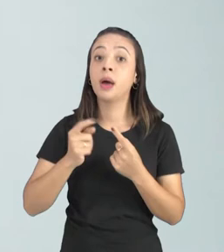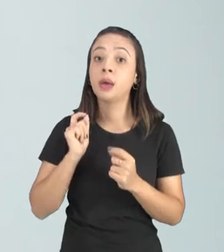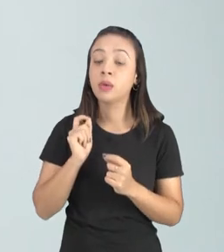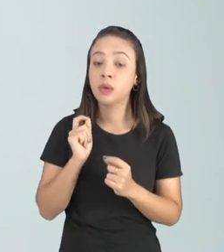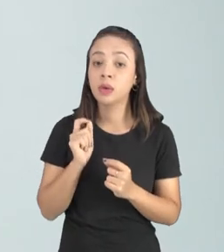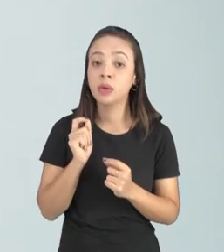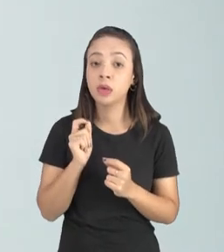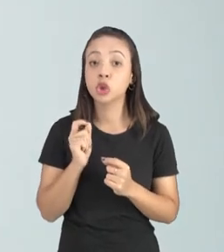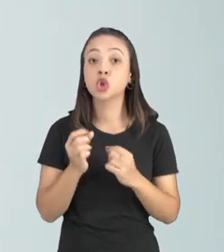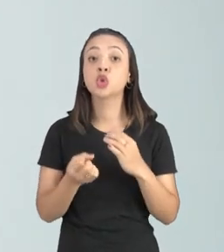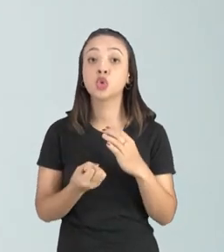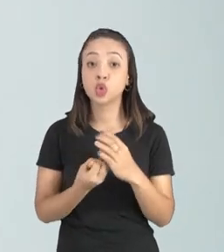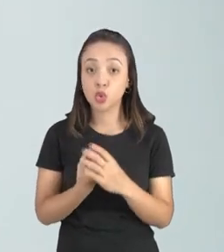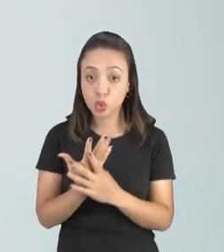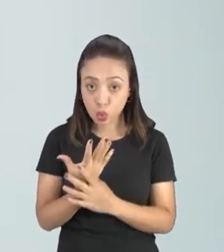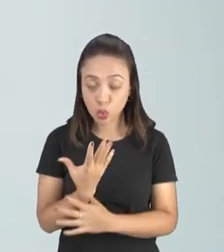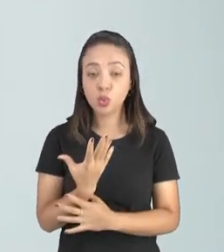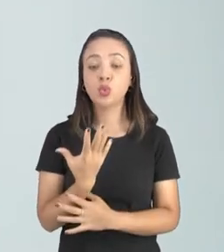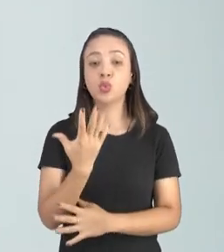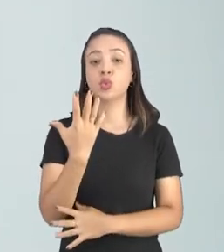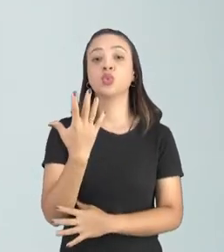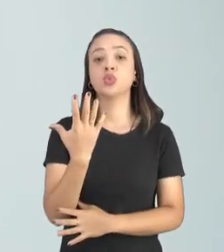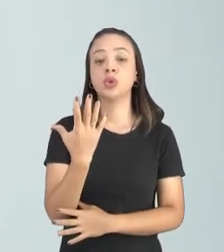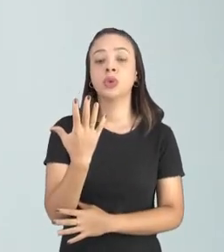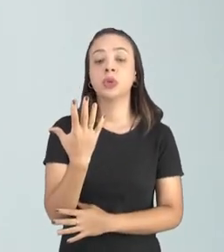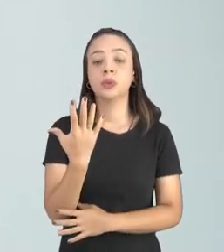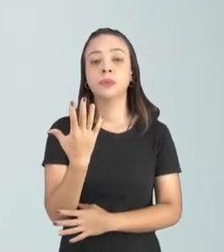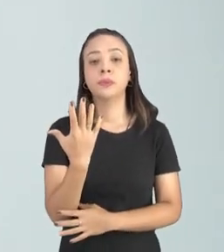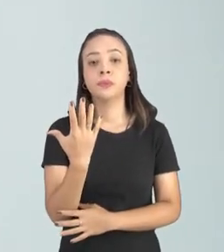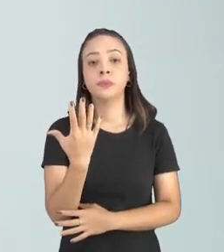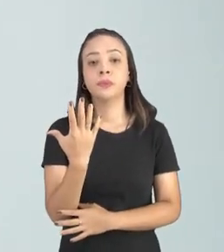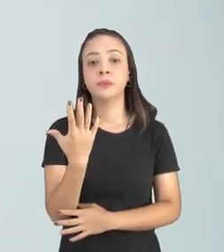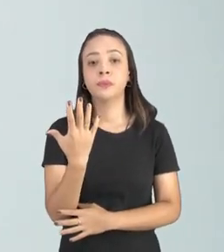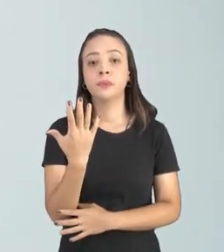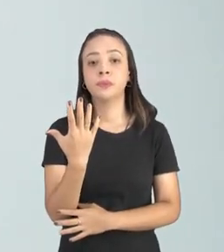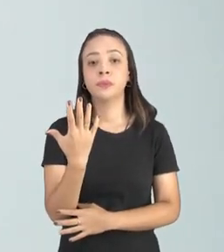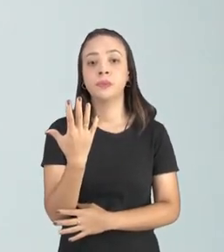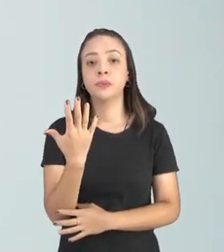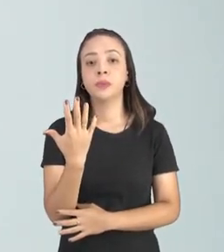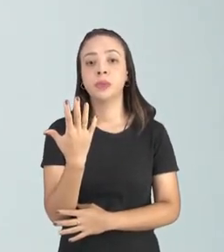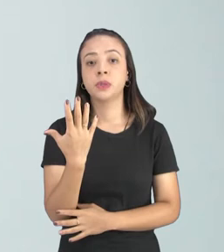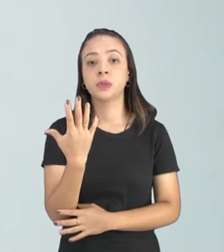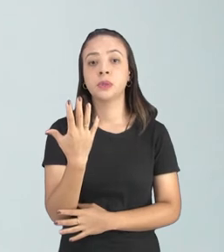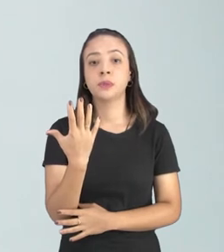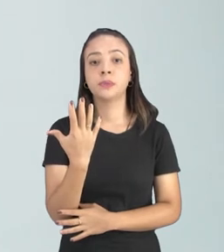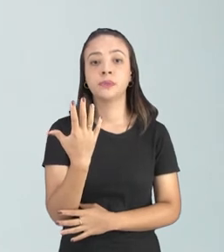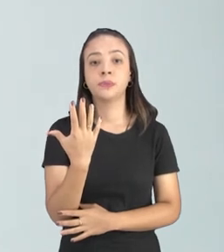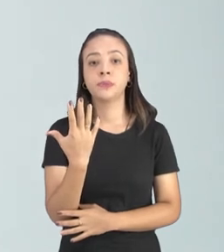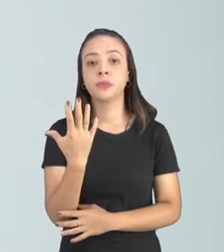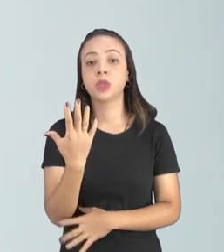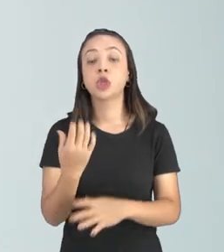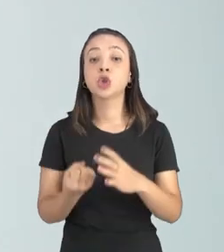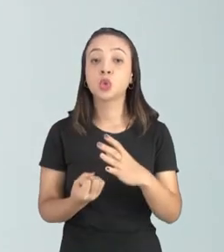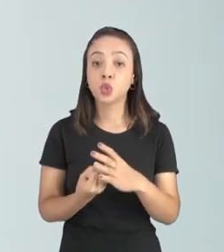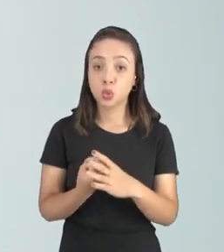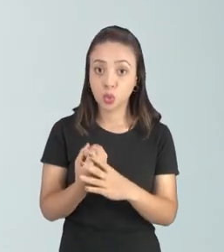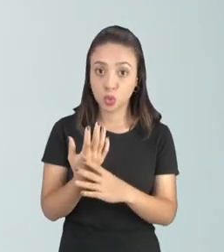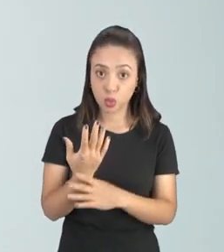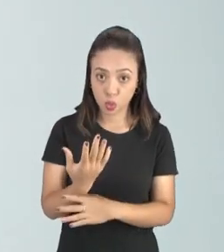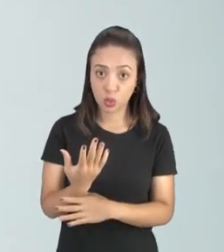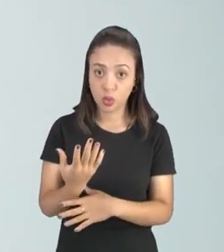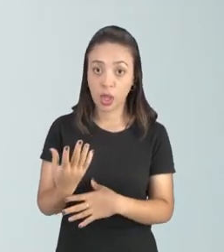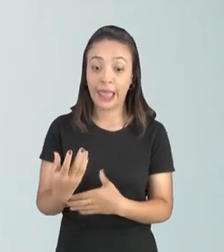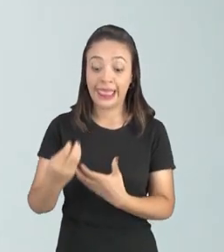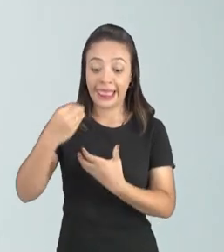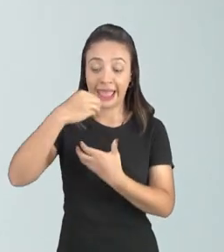eles se origina né se se eles não é que eu posso falar para vocês eles vão chegar nos ovais pulmonares